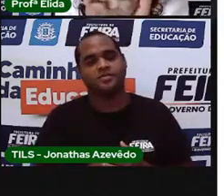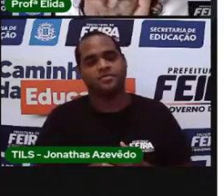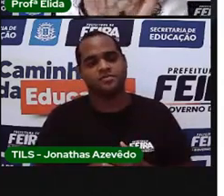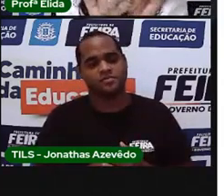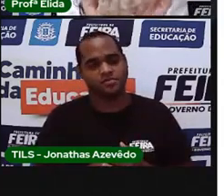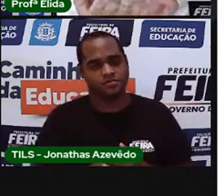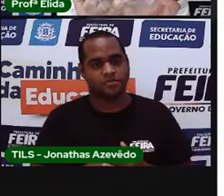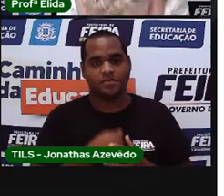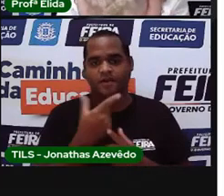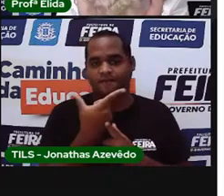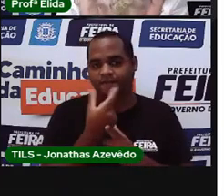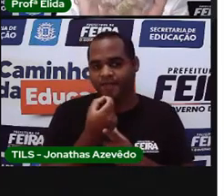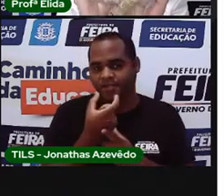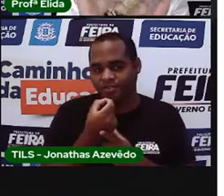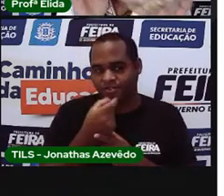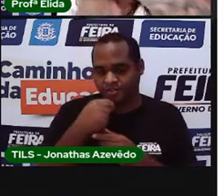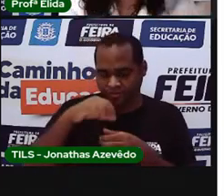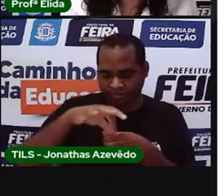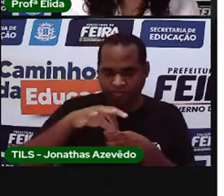20 rolhas.